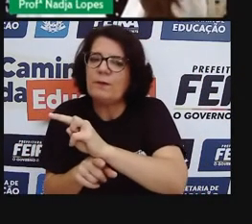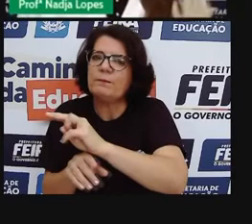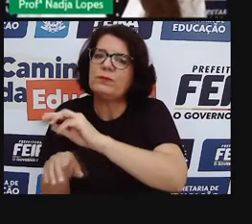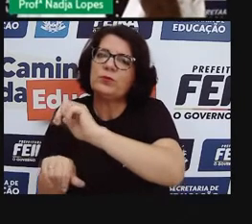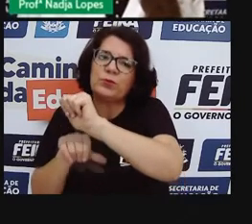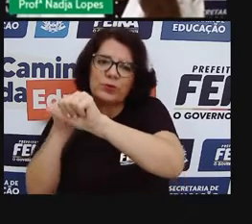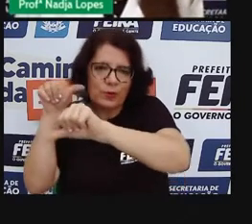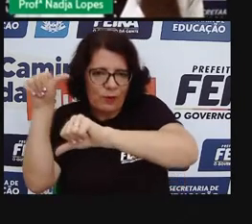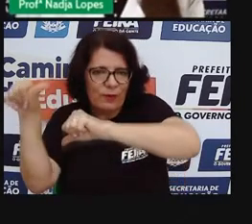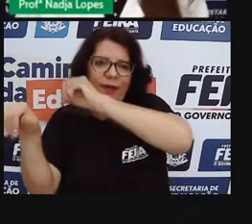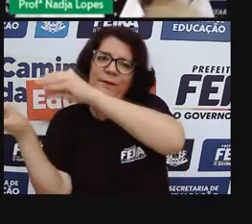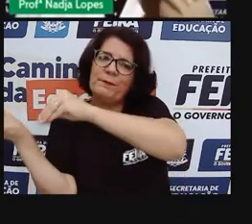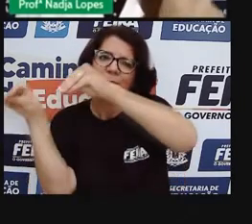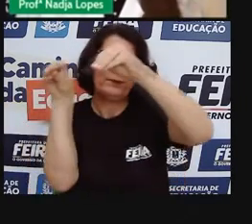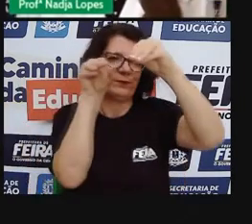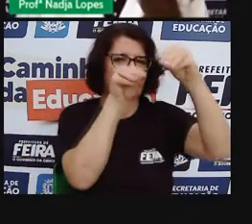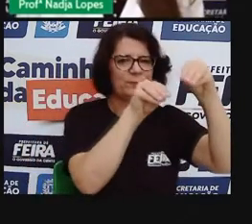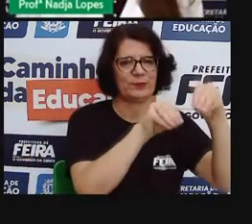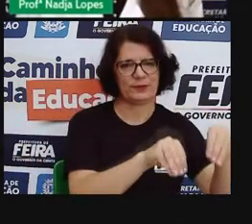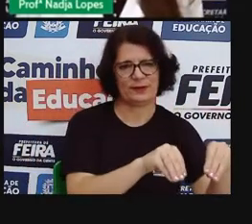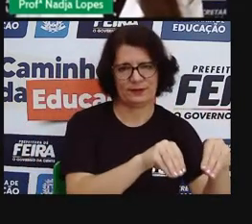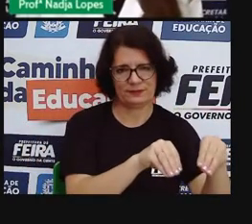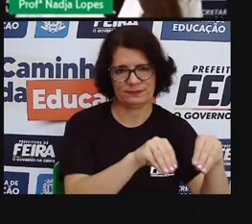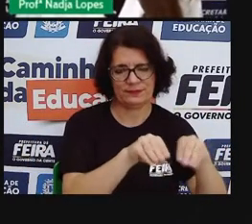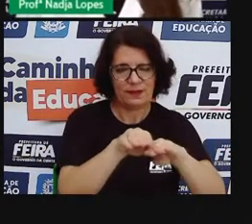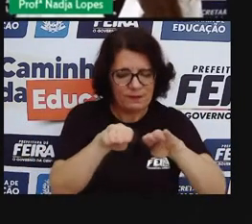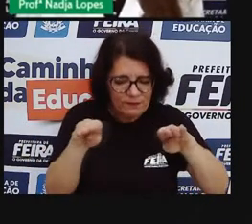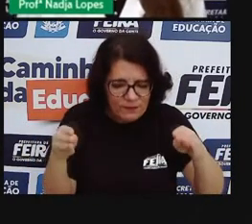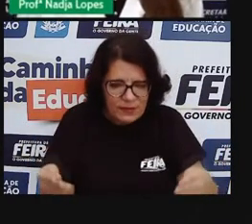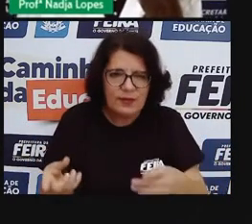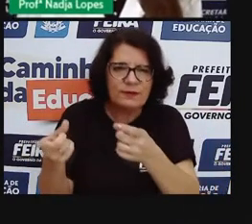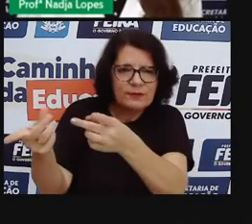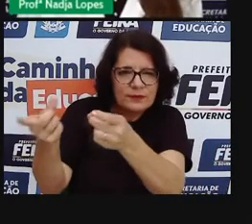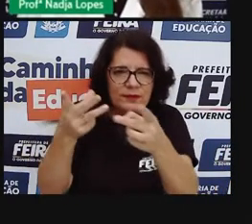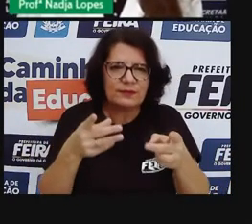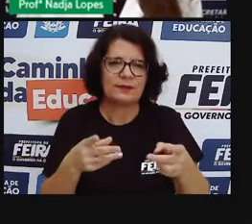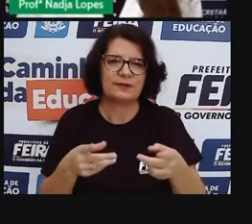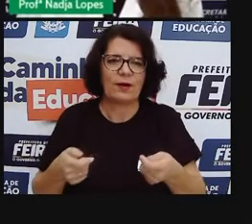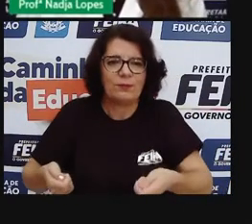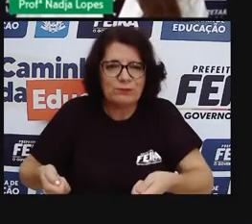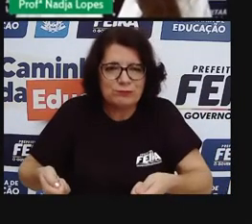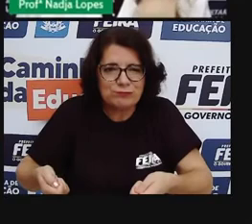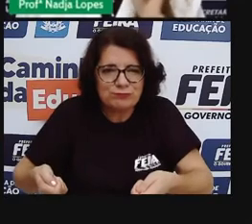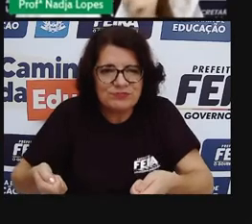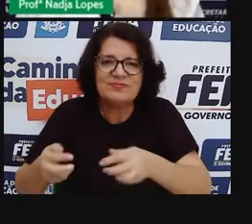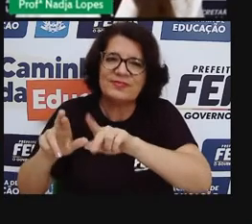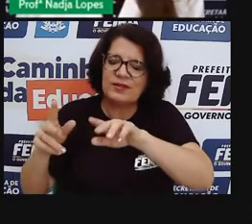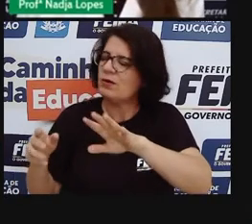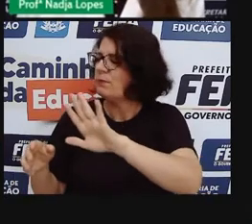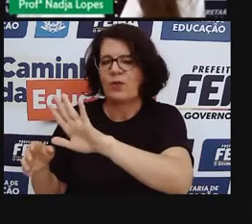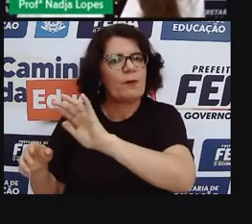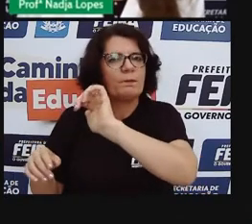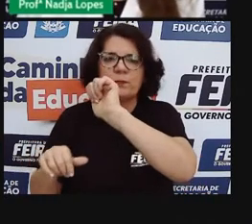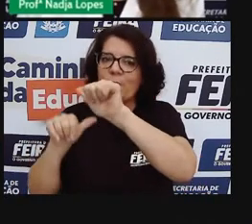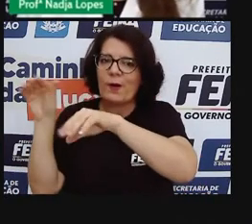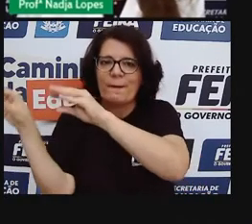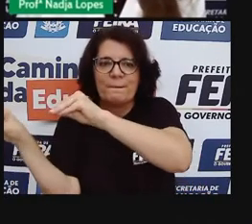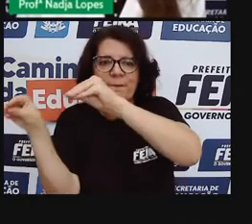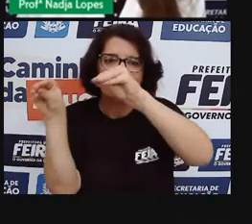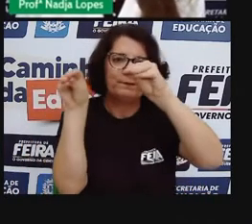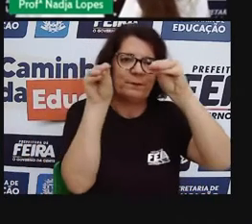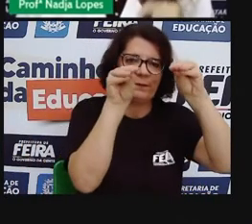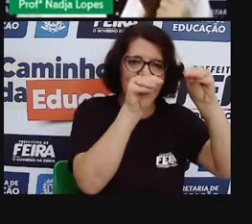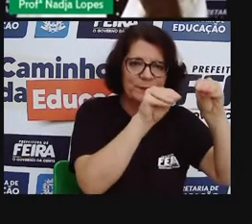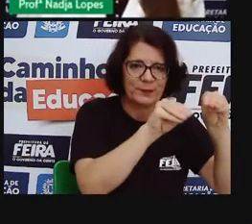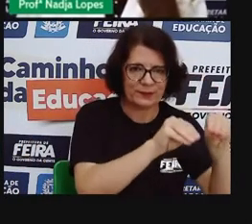fizeram essa modificação de local e gera sempre uma grande angústia, mas isso não é coisa nova, né, não é algo novo. Desde aquela época, já existiu isso.